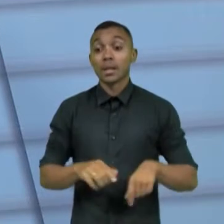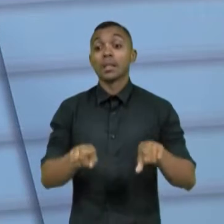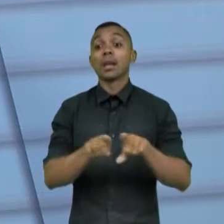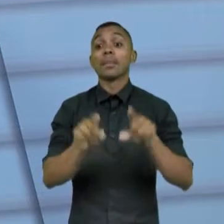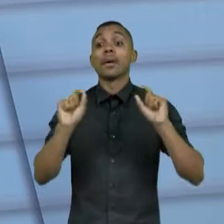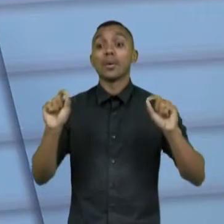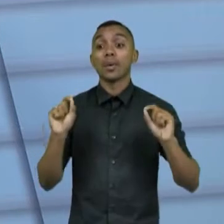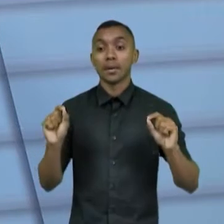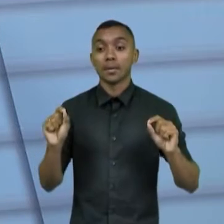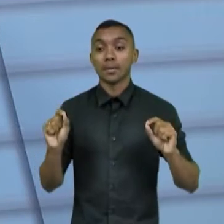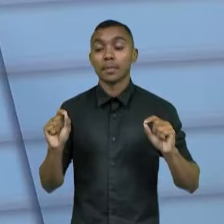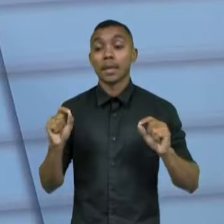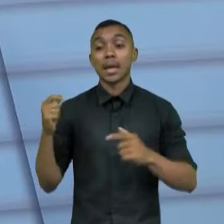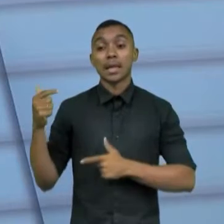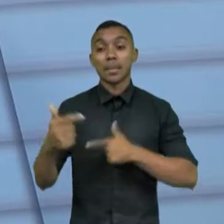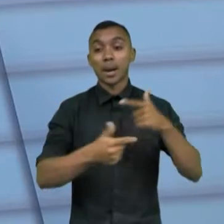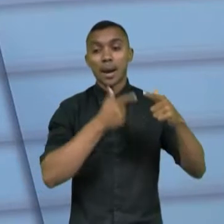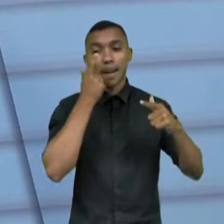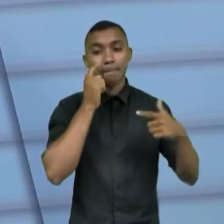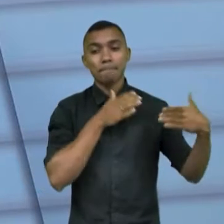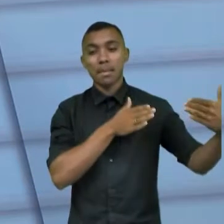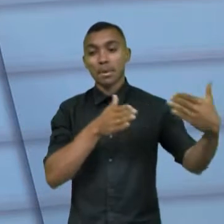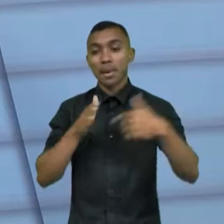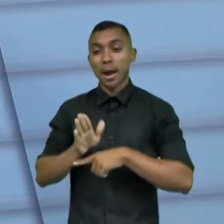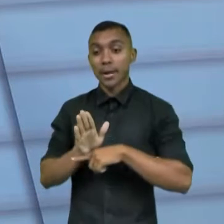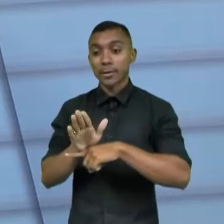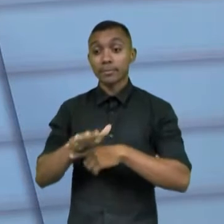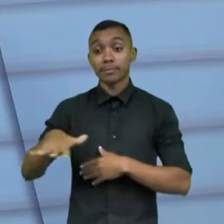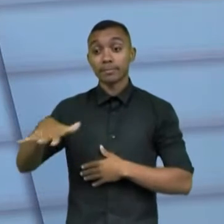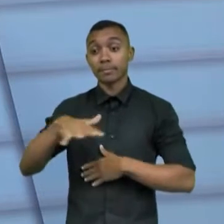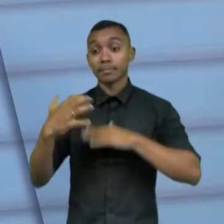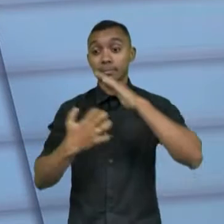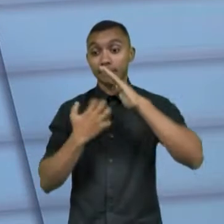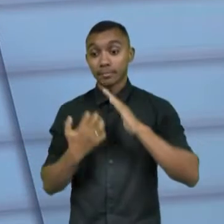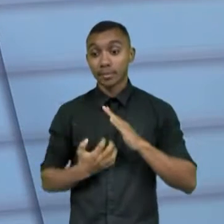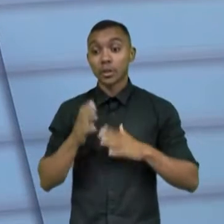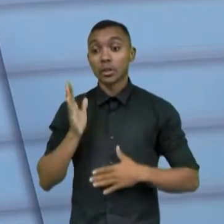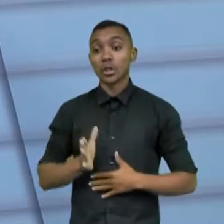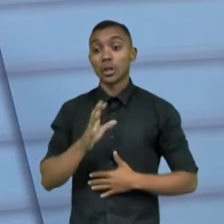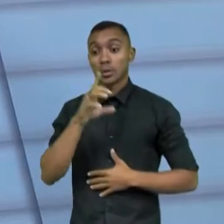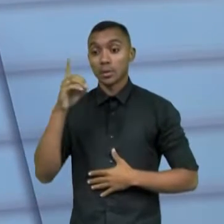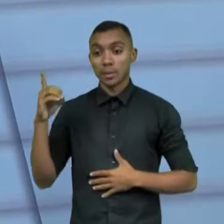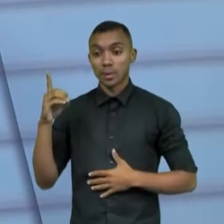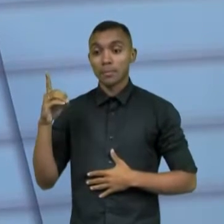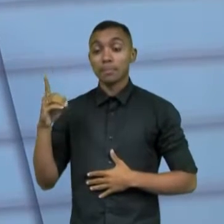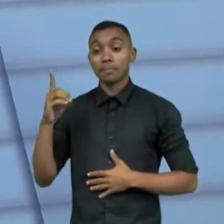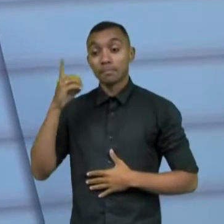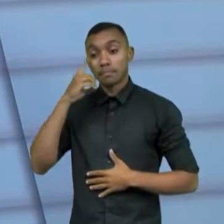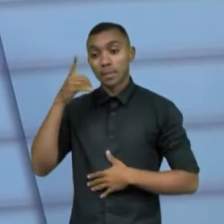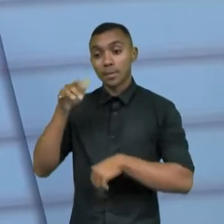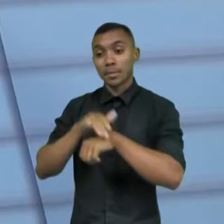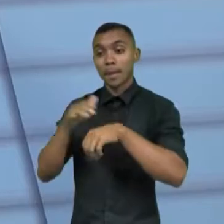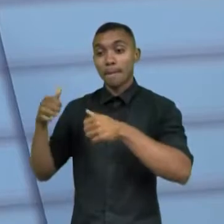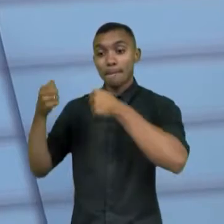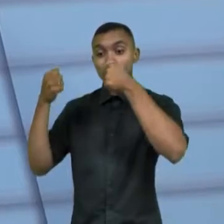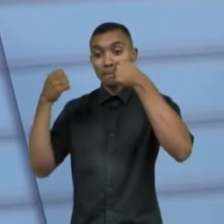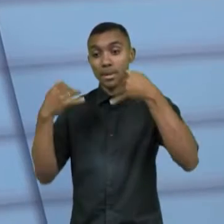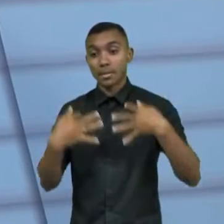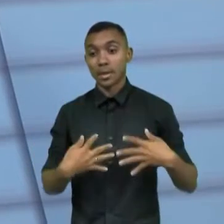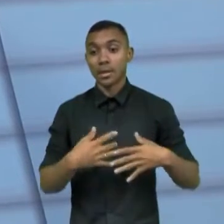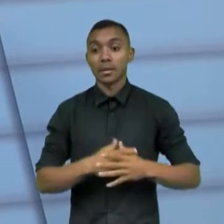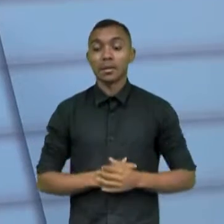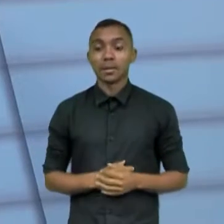consultorias a empresas. E é o coordenador da Coalizão pelo Impacto, é o homem que vai nos falar dessa